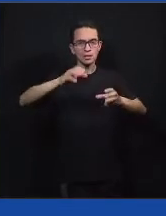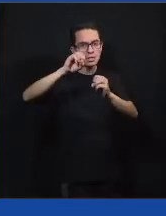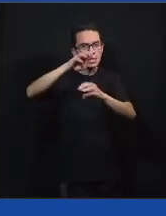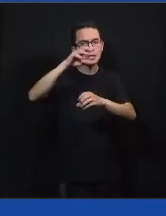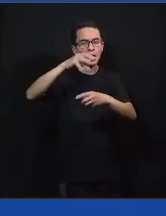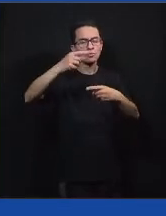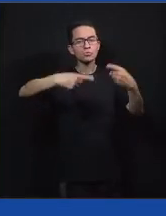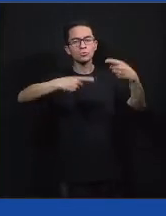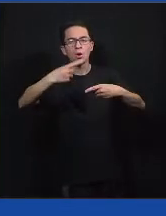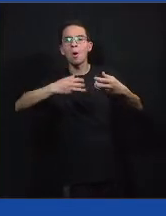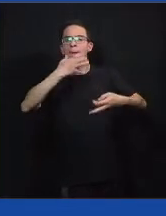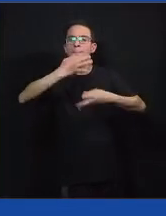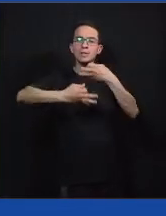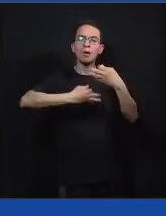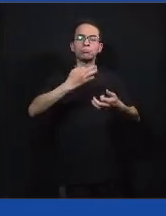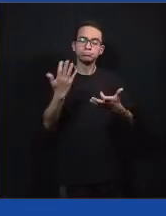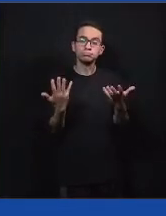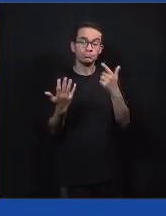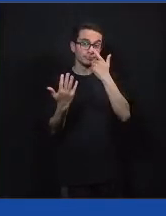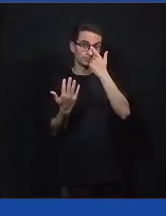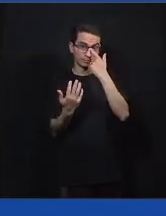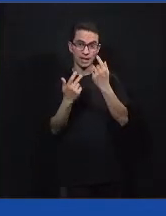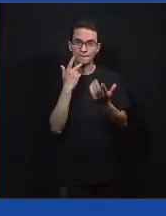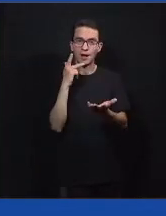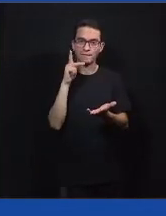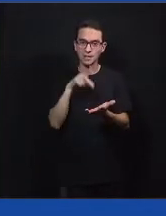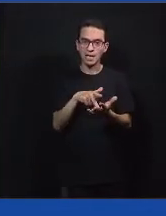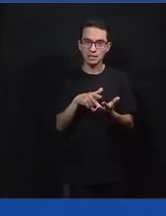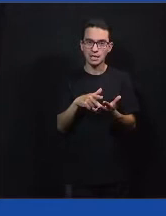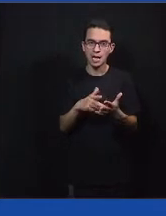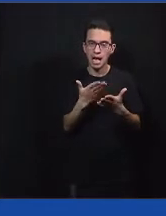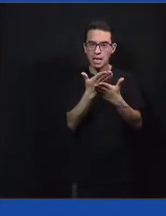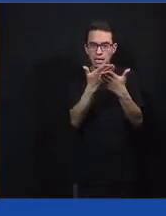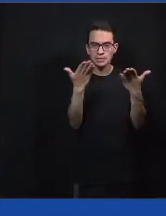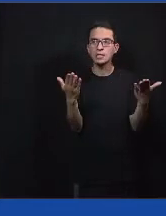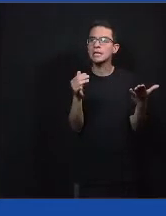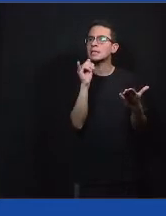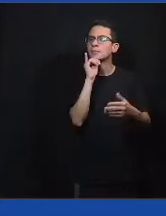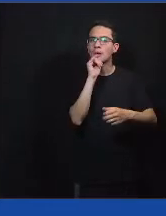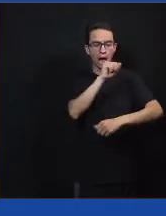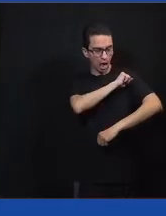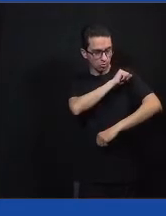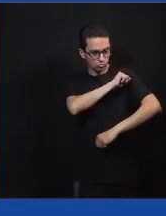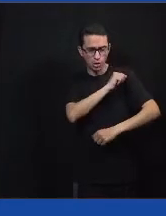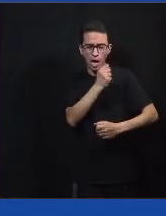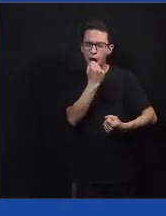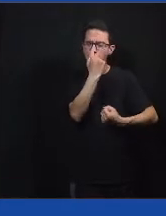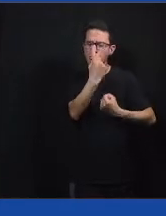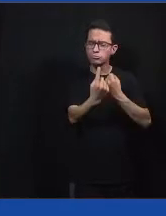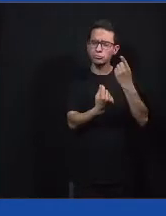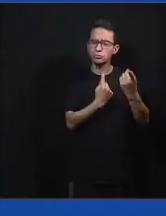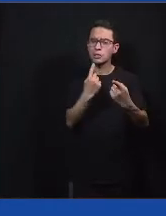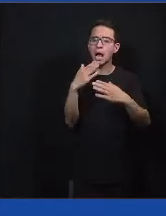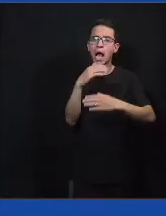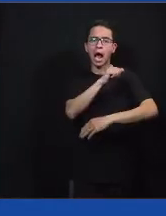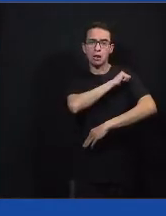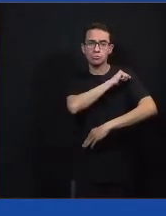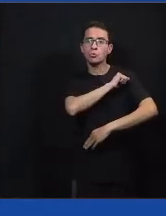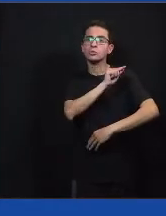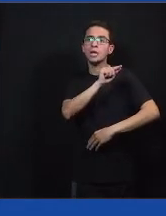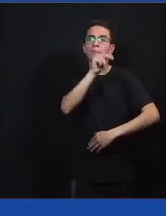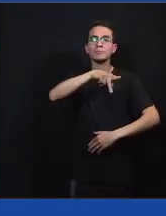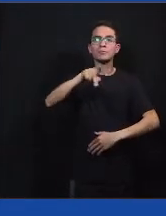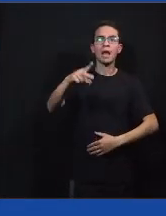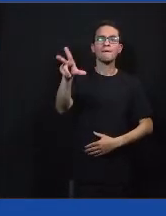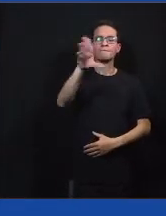para debate. E não é a realidade de todas as pessoas, né? Existem alunos que estão na escola só para ouvir o o professor tem a